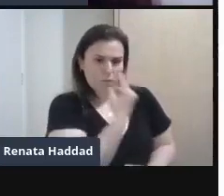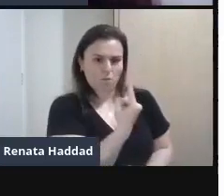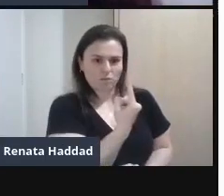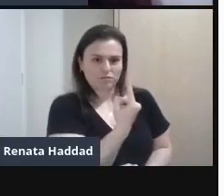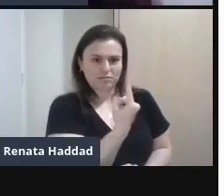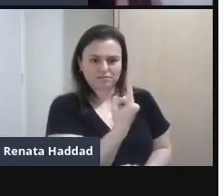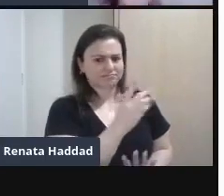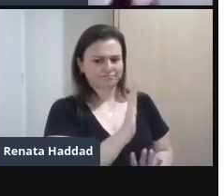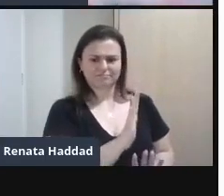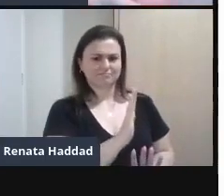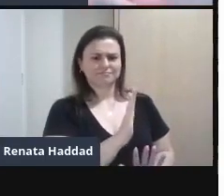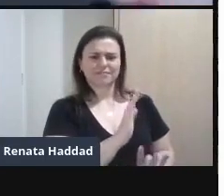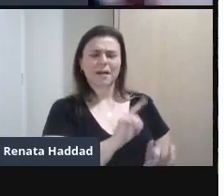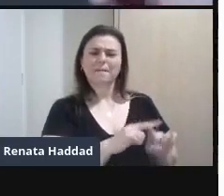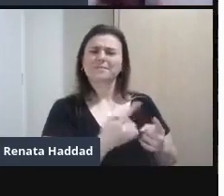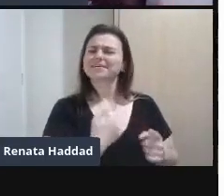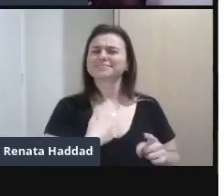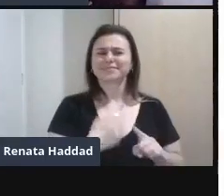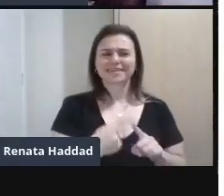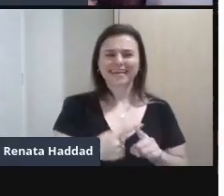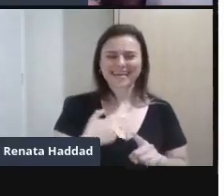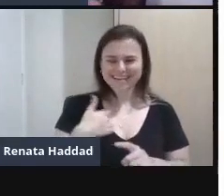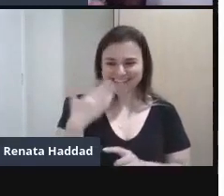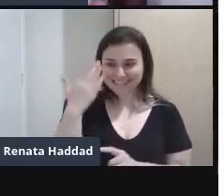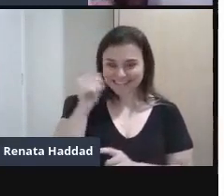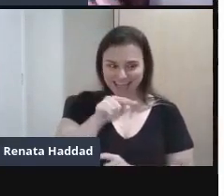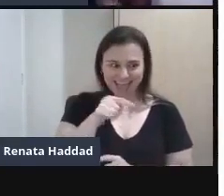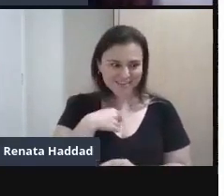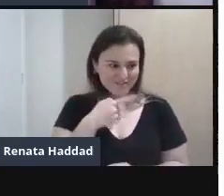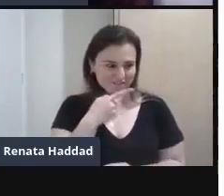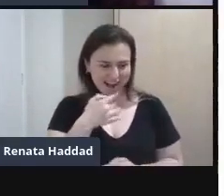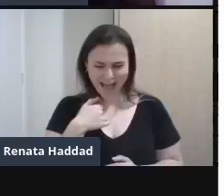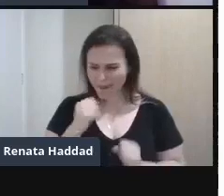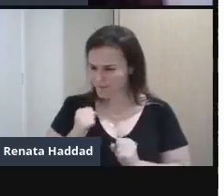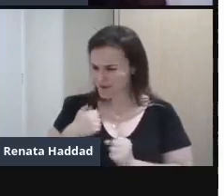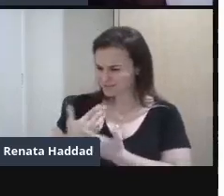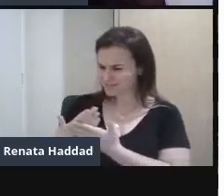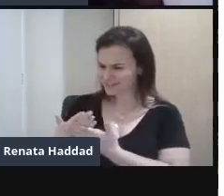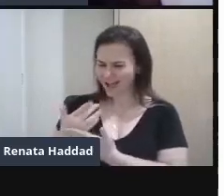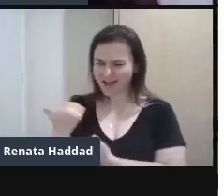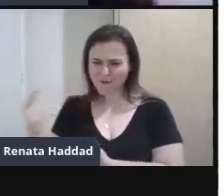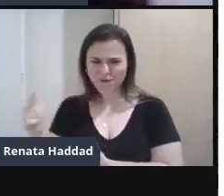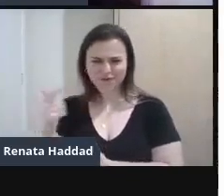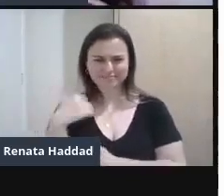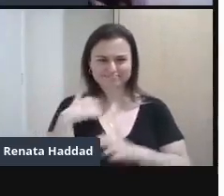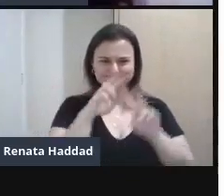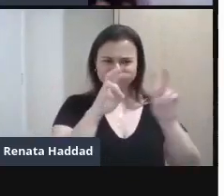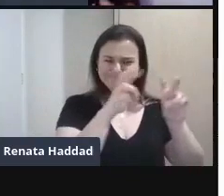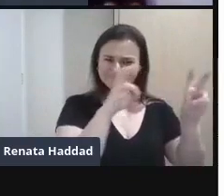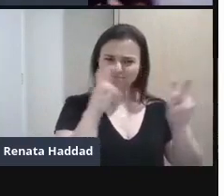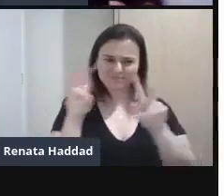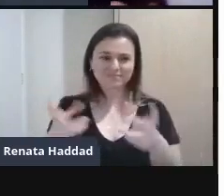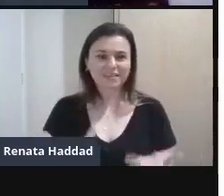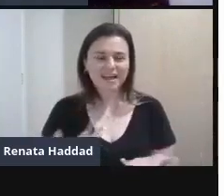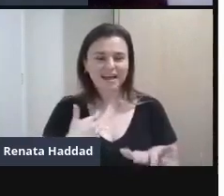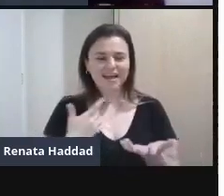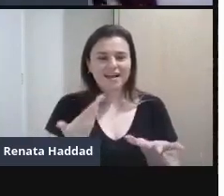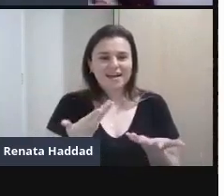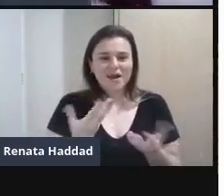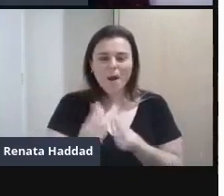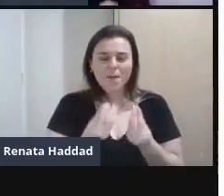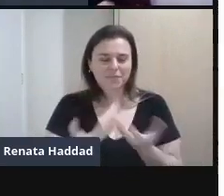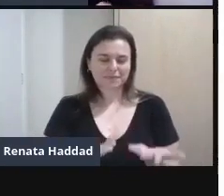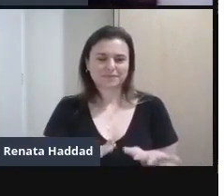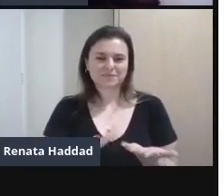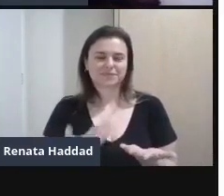Mas por que Se eu sei falar daqui Se eu posso estudar ali E essas mulheres Essas Esses relatos biográficos